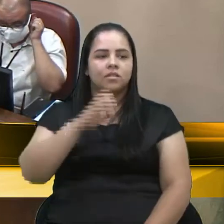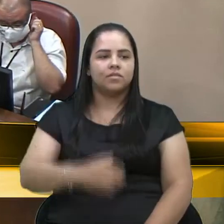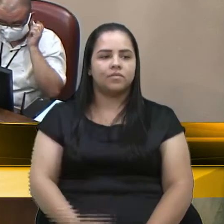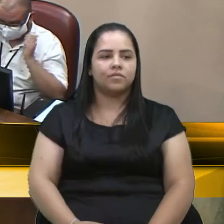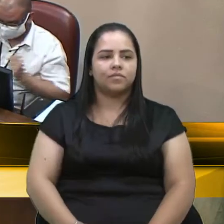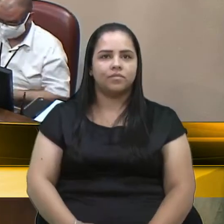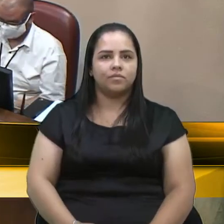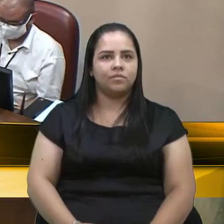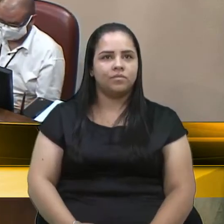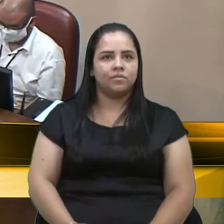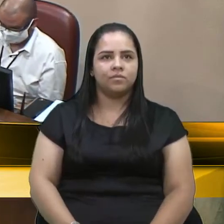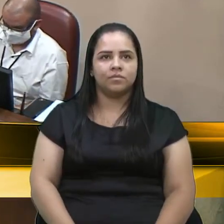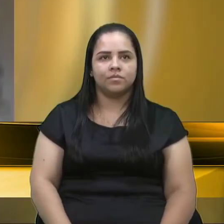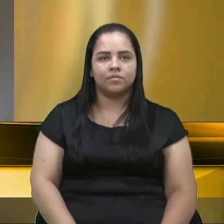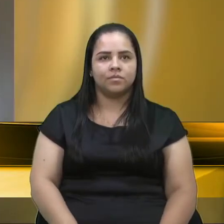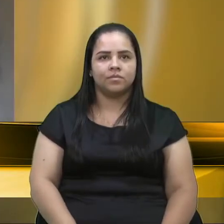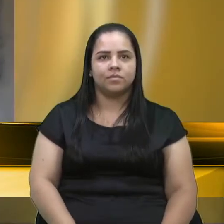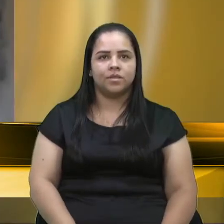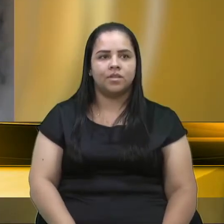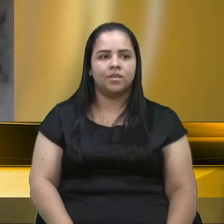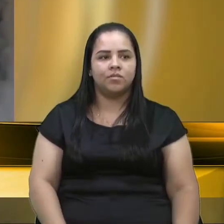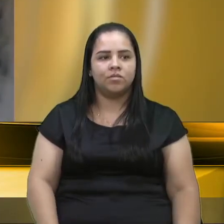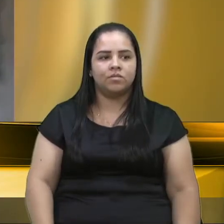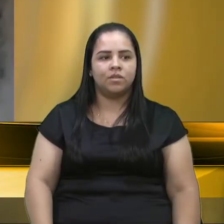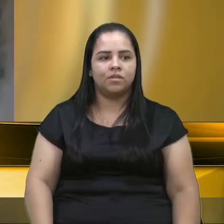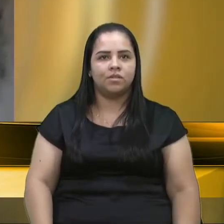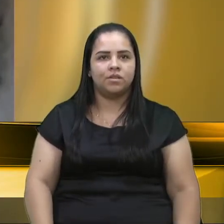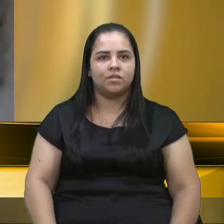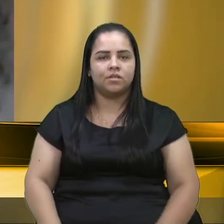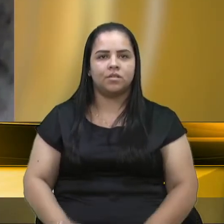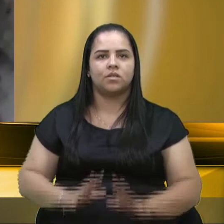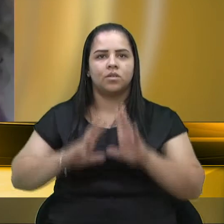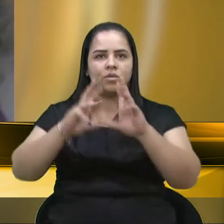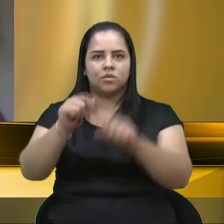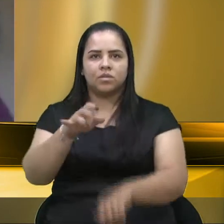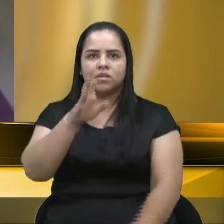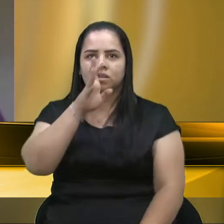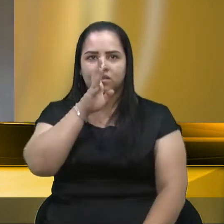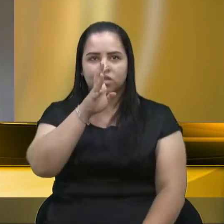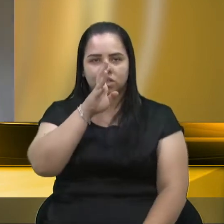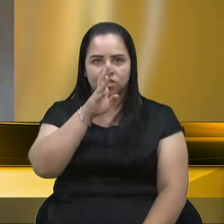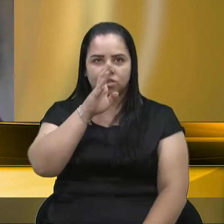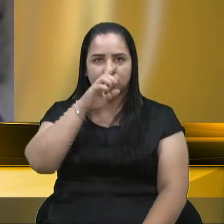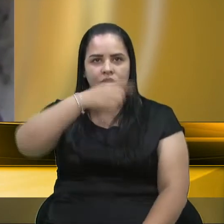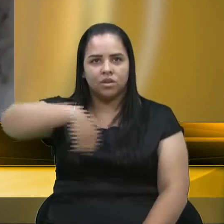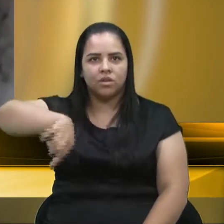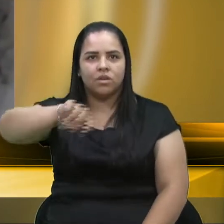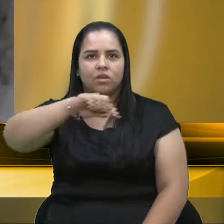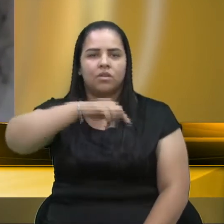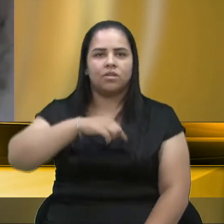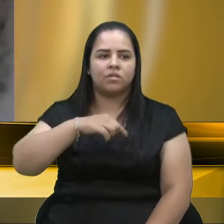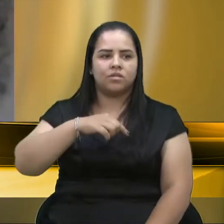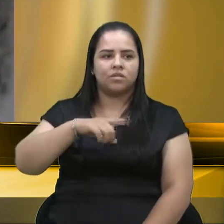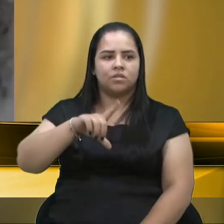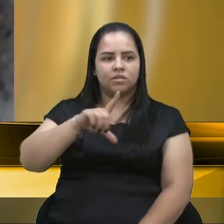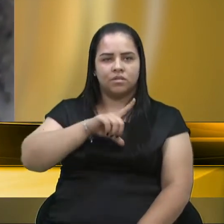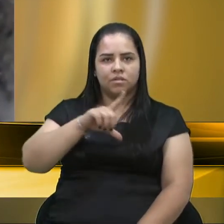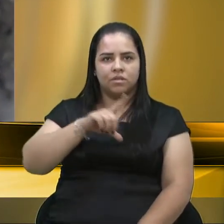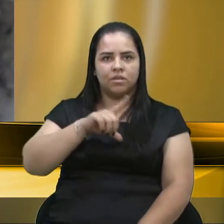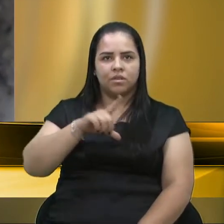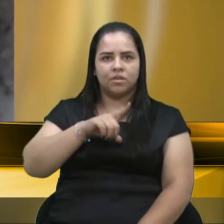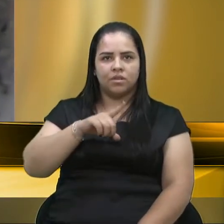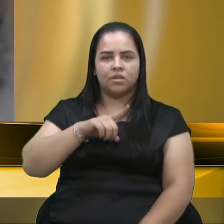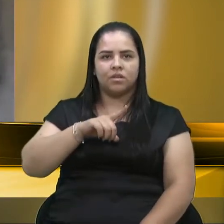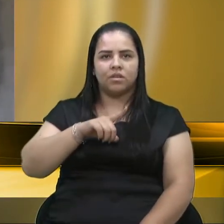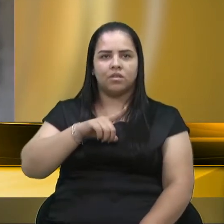Bom dia a todos e todas que nos assistem. É de fato algo muito indignante nós termos que estar debatendo essa